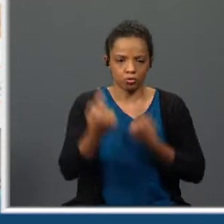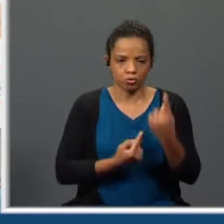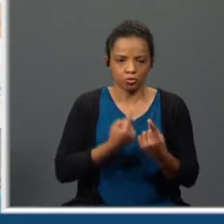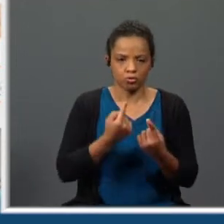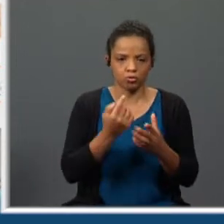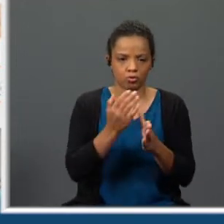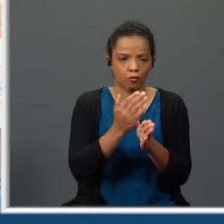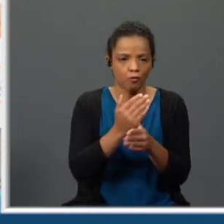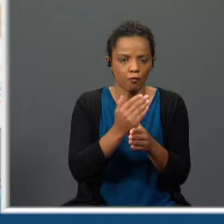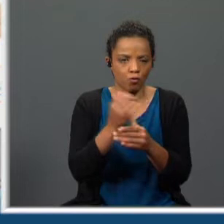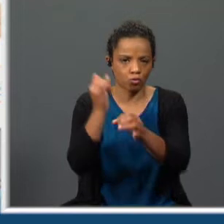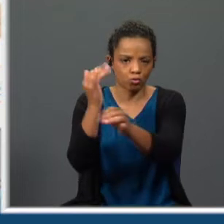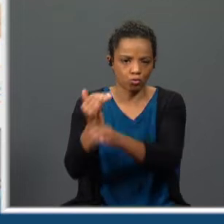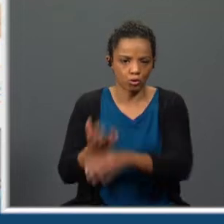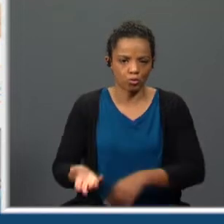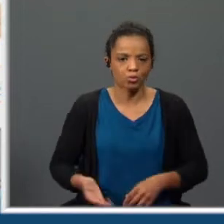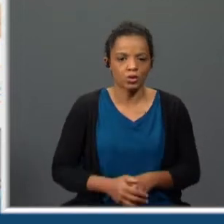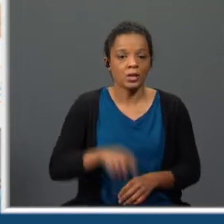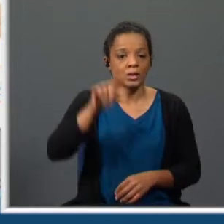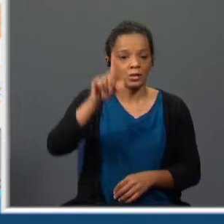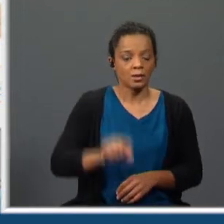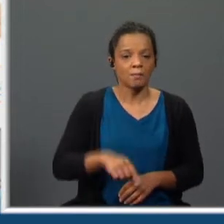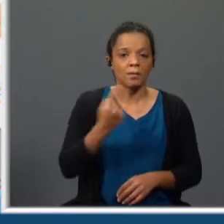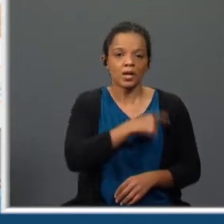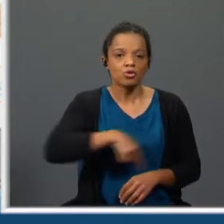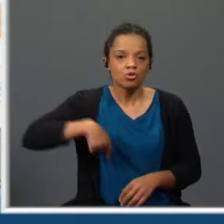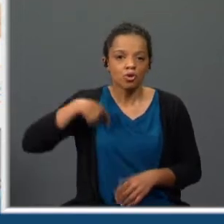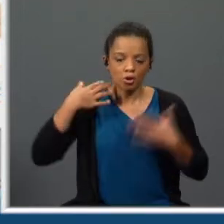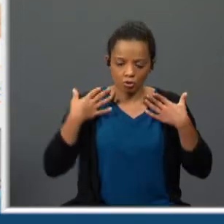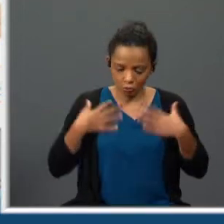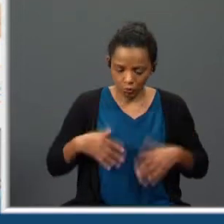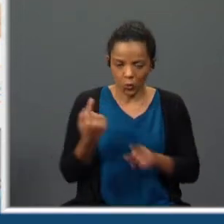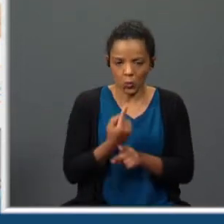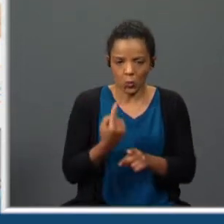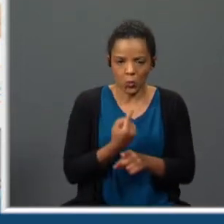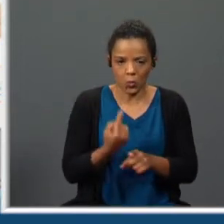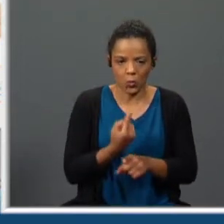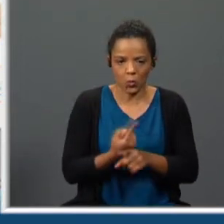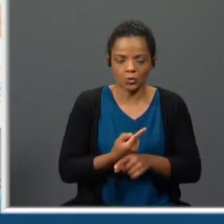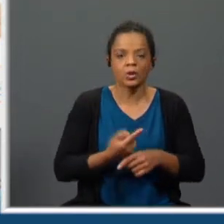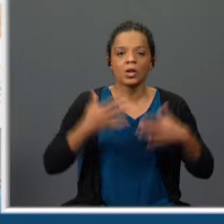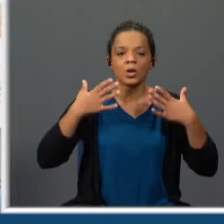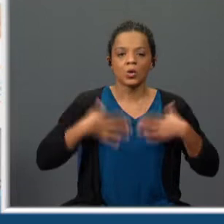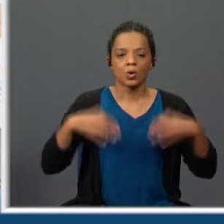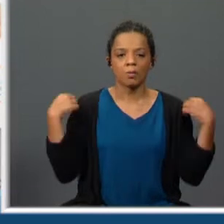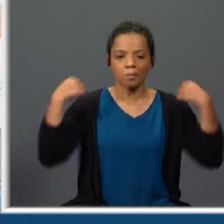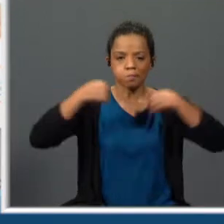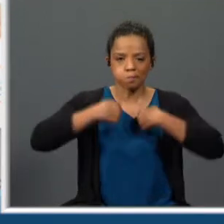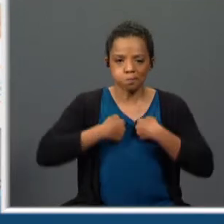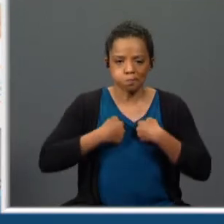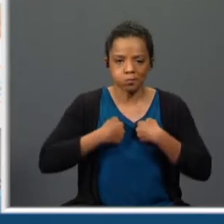furtos alheios assim em joias de vestir guarda-roupa de encobrir